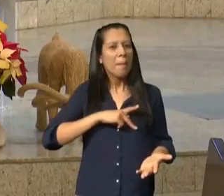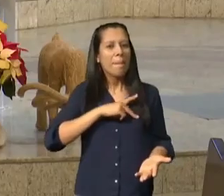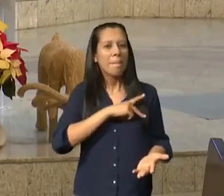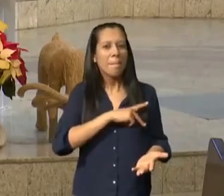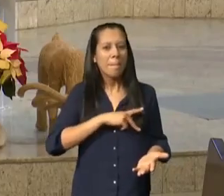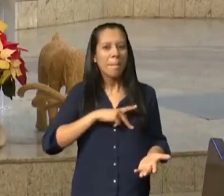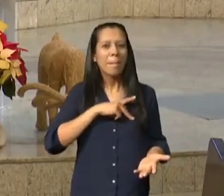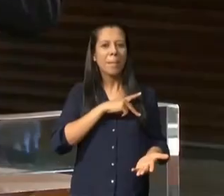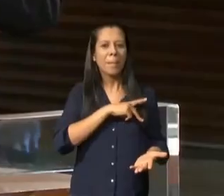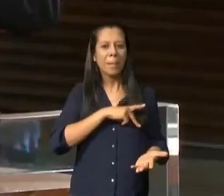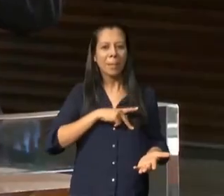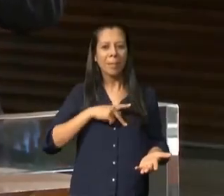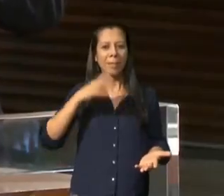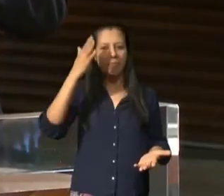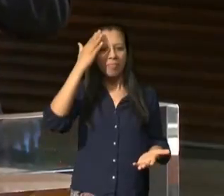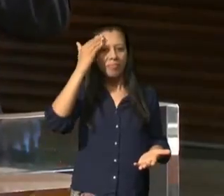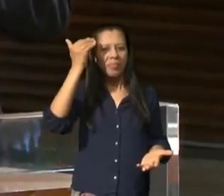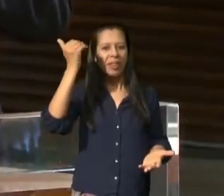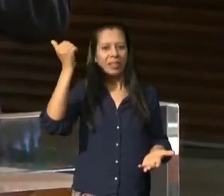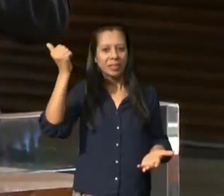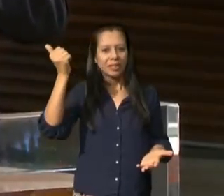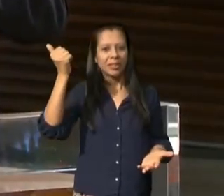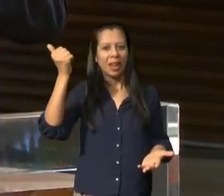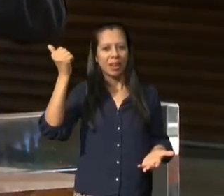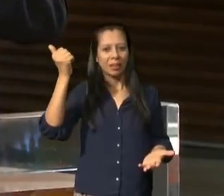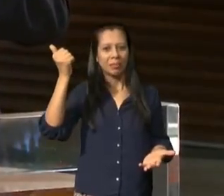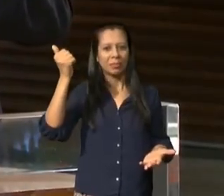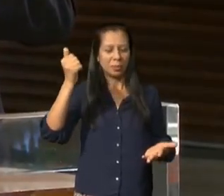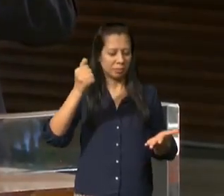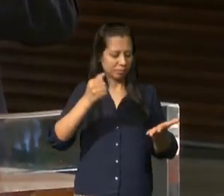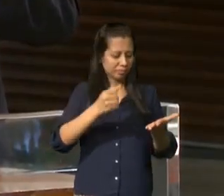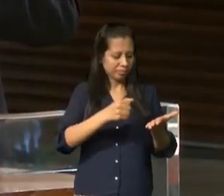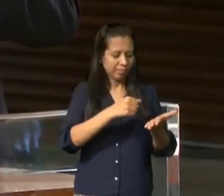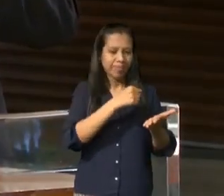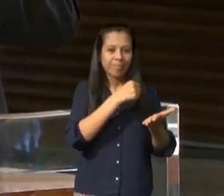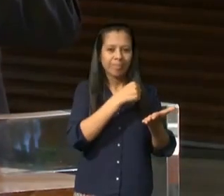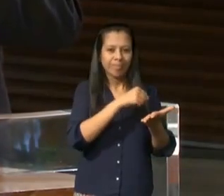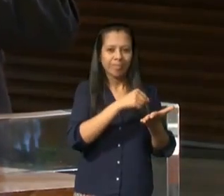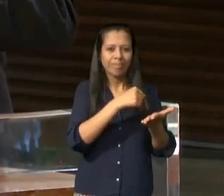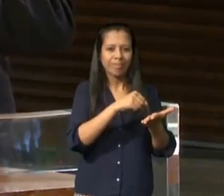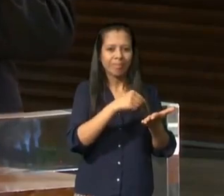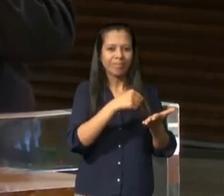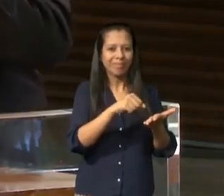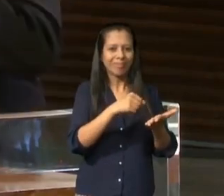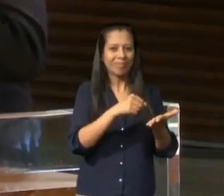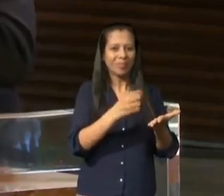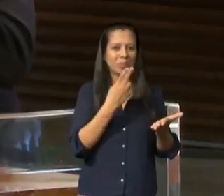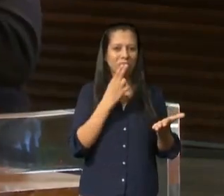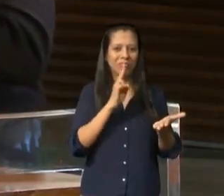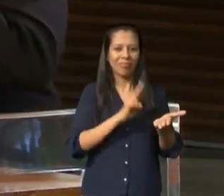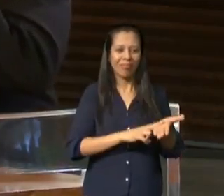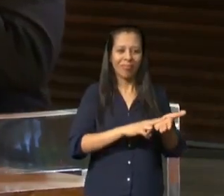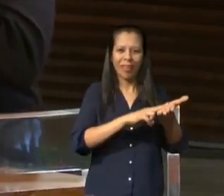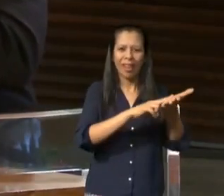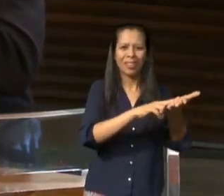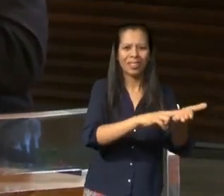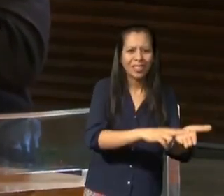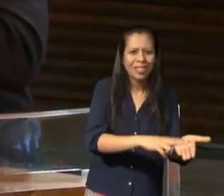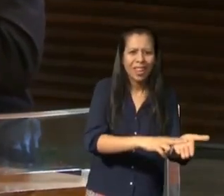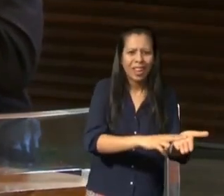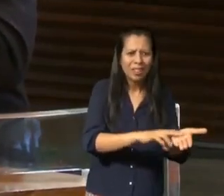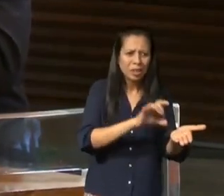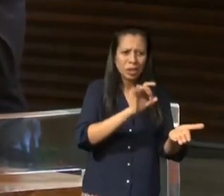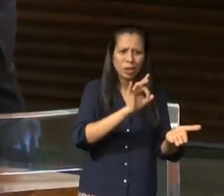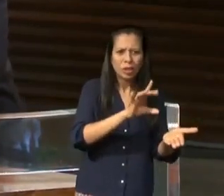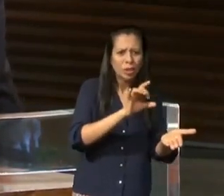experiência para chamar os irmãos de Corinto para dizer escuta não é só receber mas é compreender